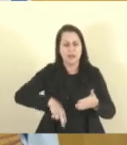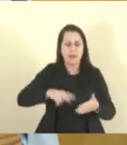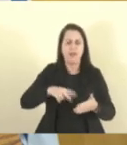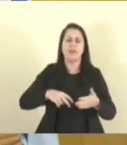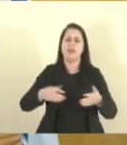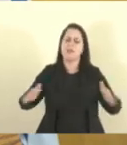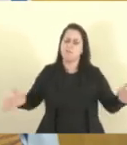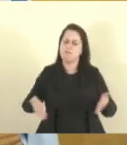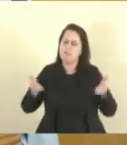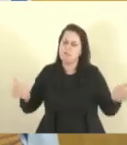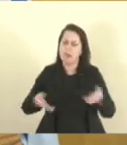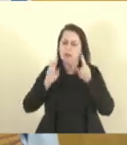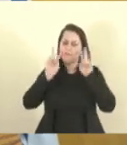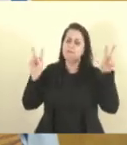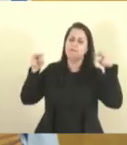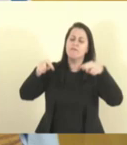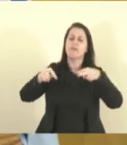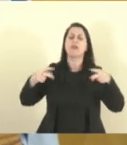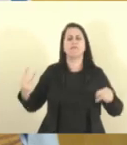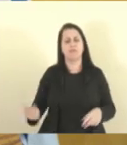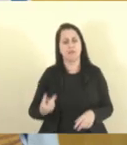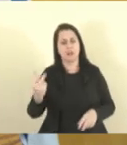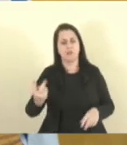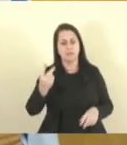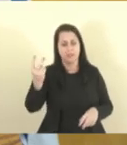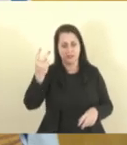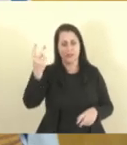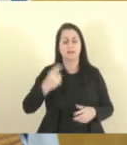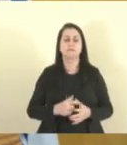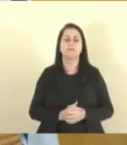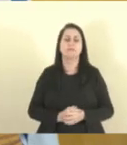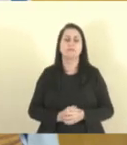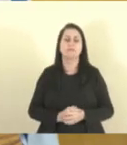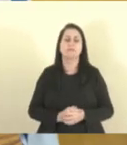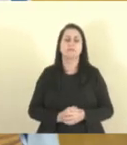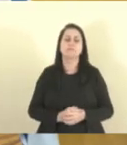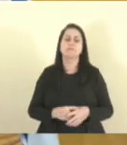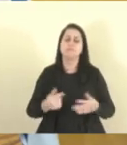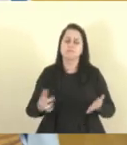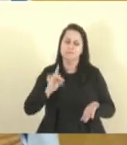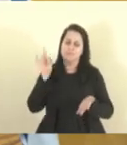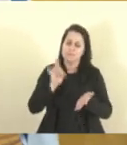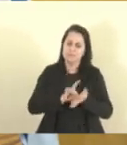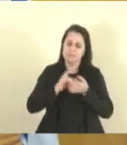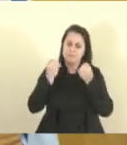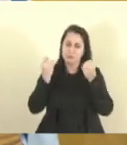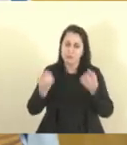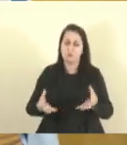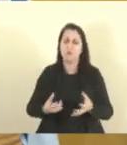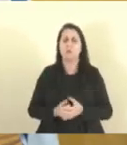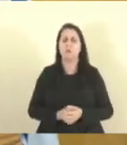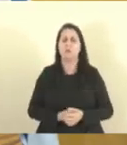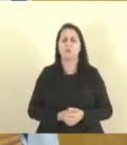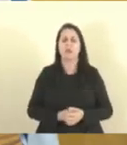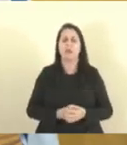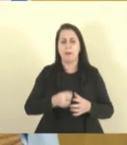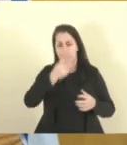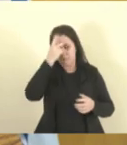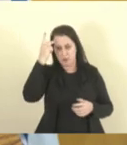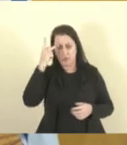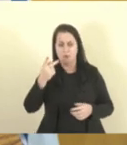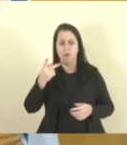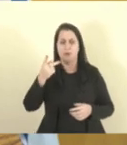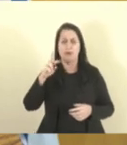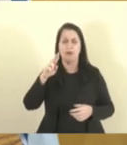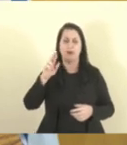motivados, que eles sejam valorizados, colocando definitivamente os praças que entram